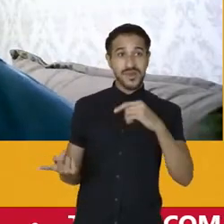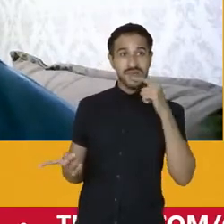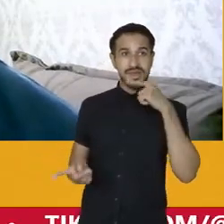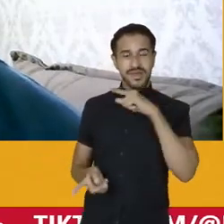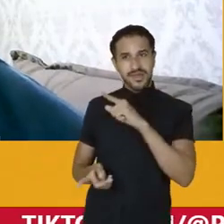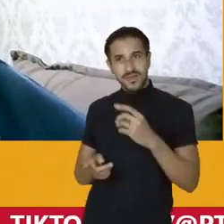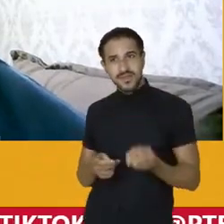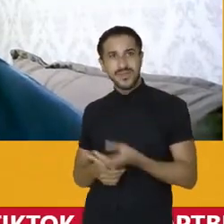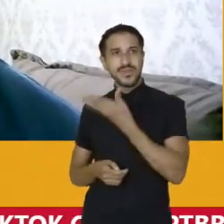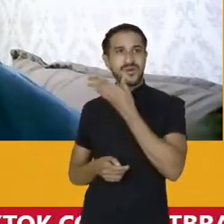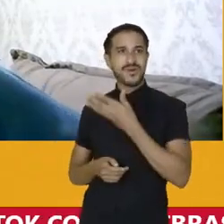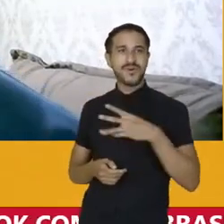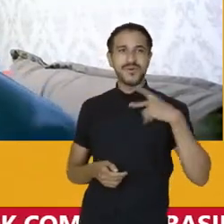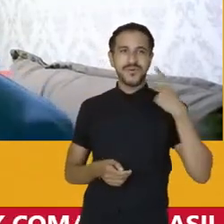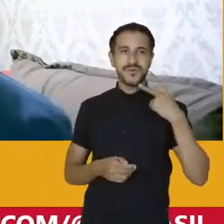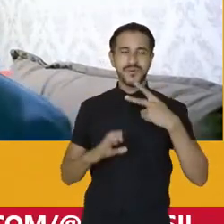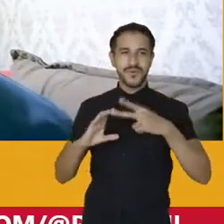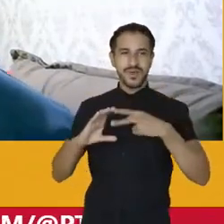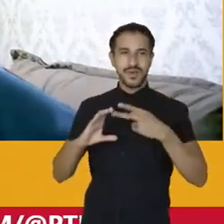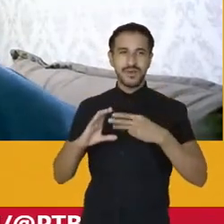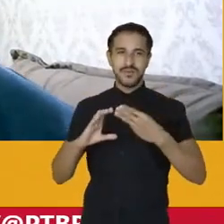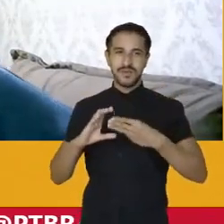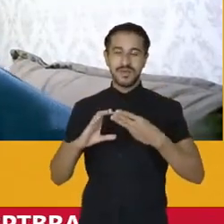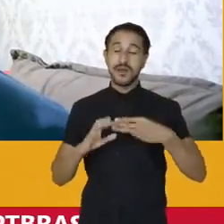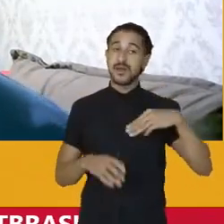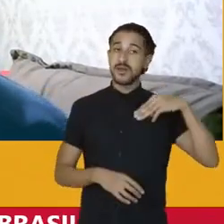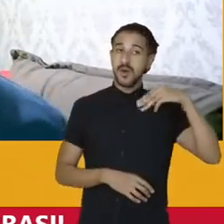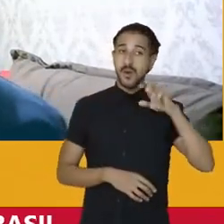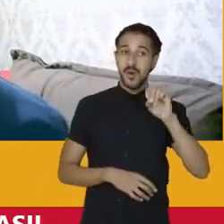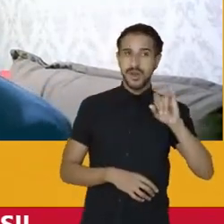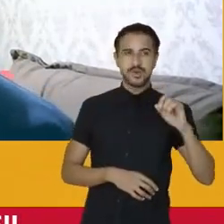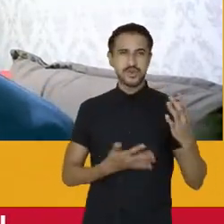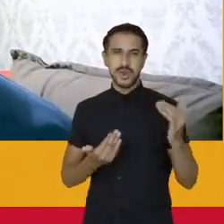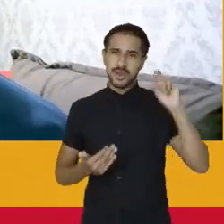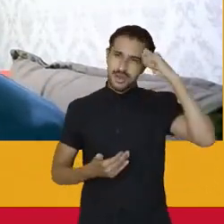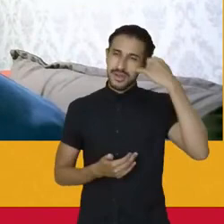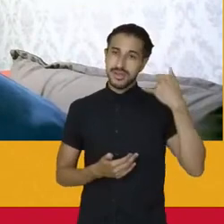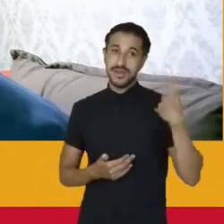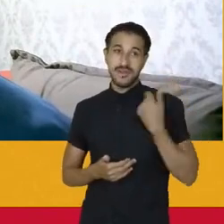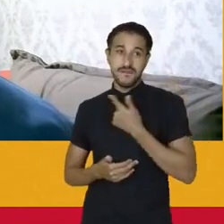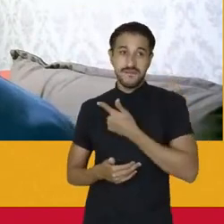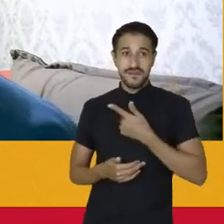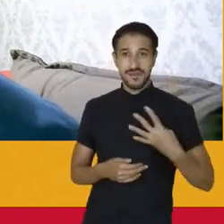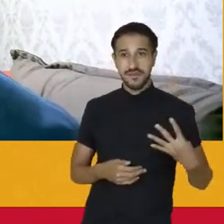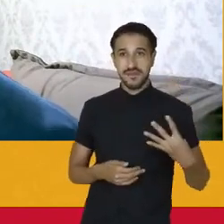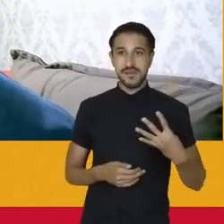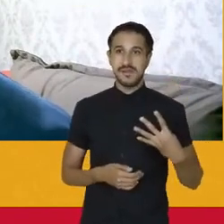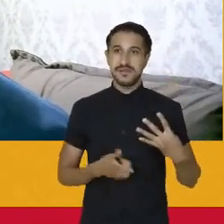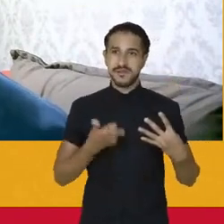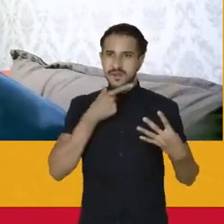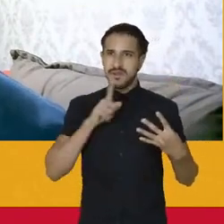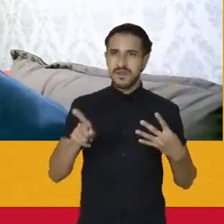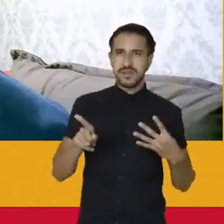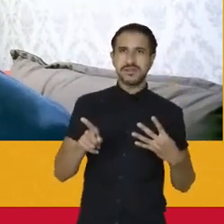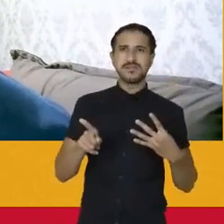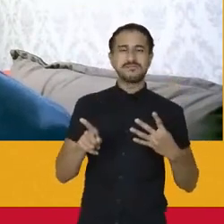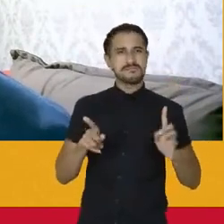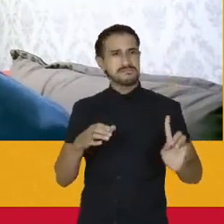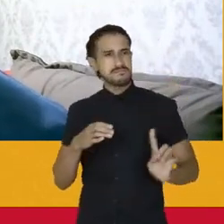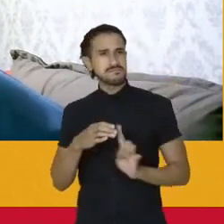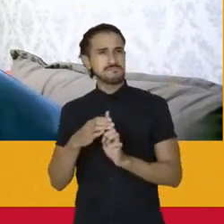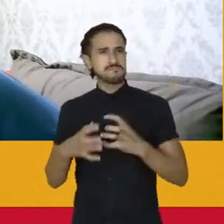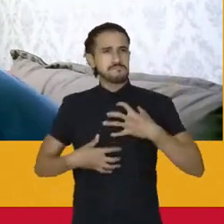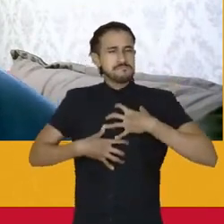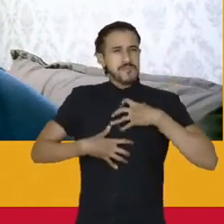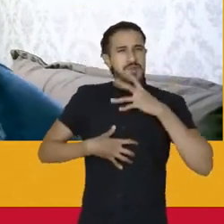estreante na Câmara Municipal de Olinda, um jovem negro de 24 anos de idade que assume com